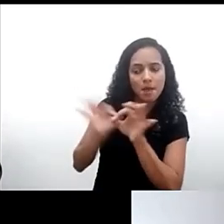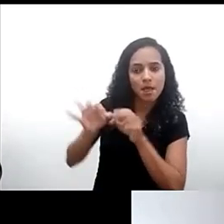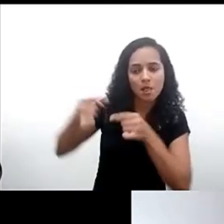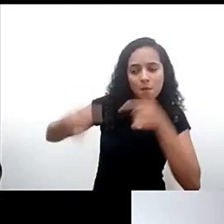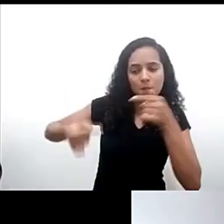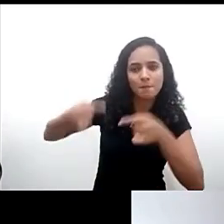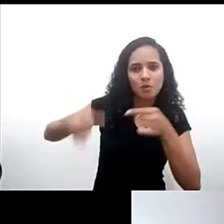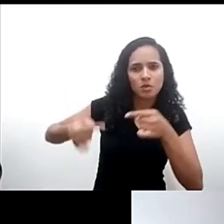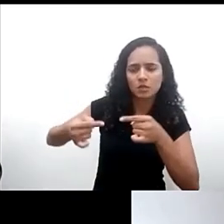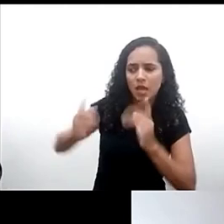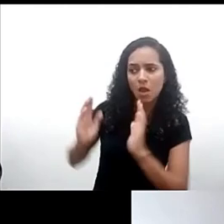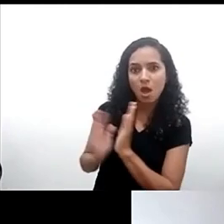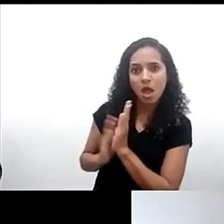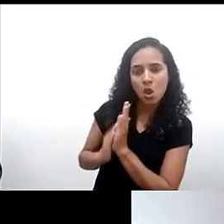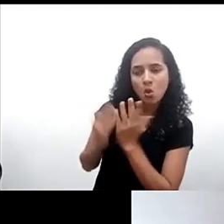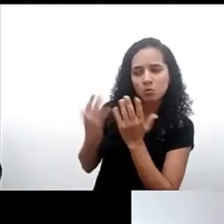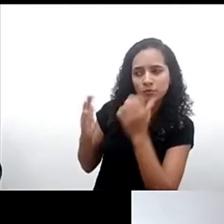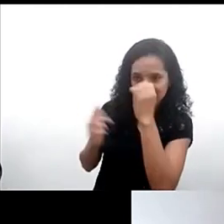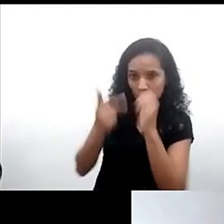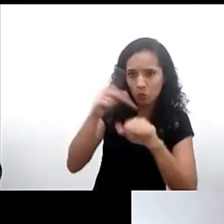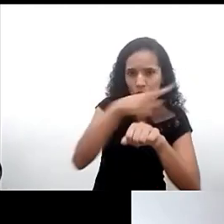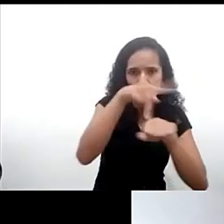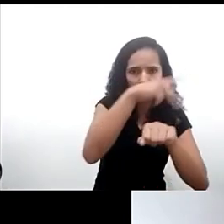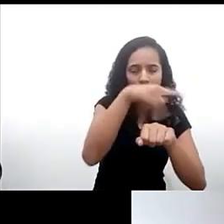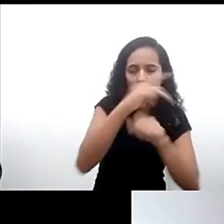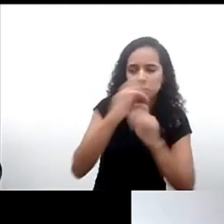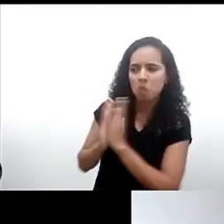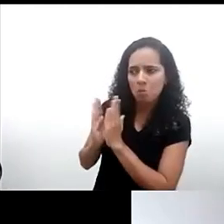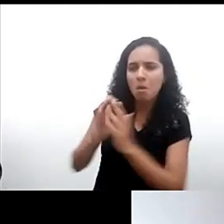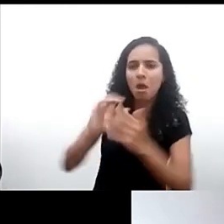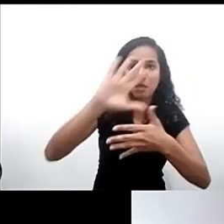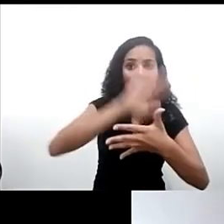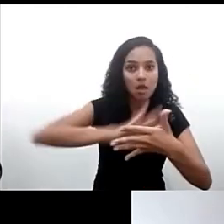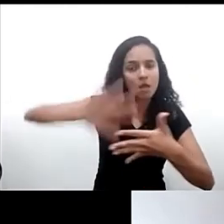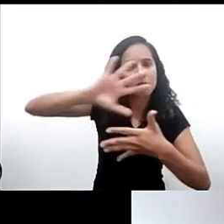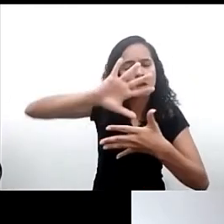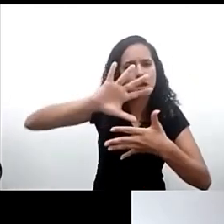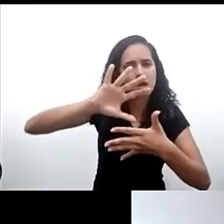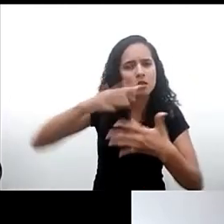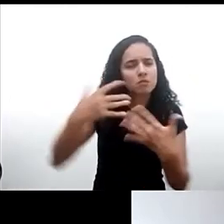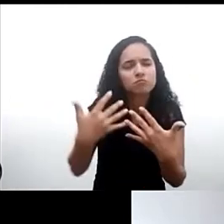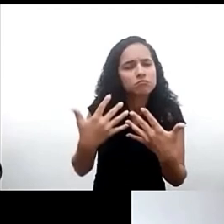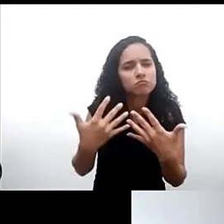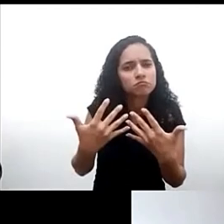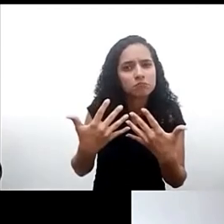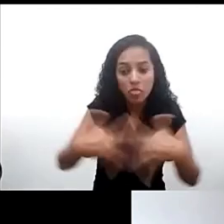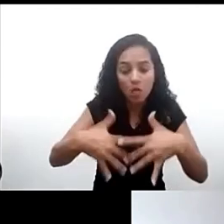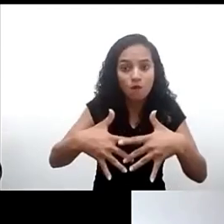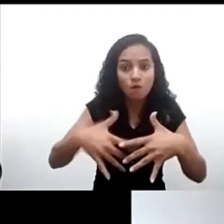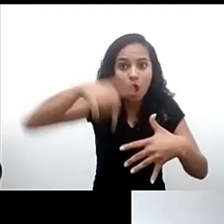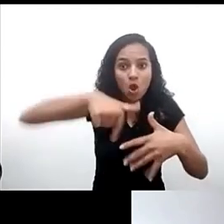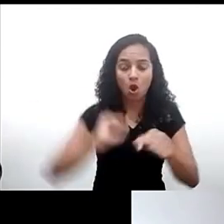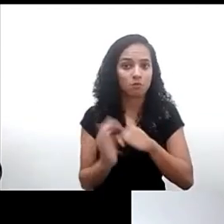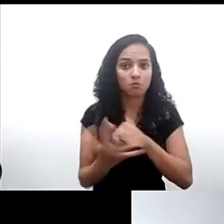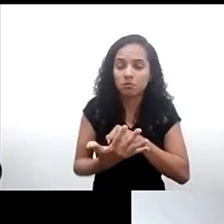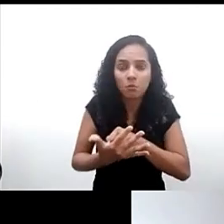muito elogiadas em alguns países ou muitos países dentro da América Latina não funcionaram na pandemia políticas